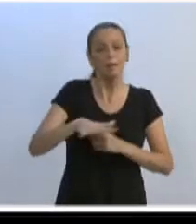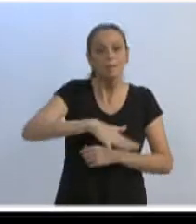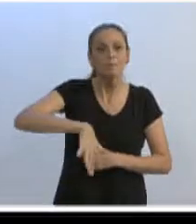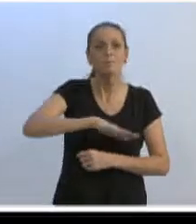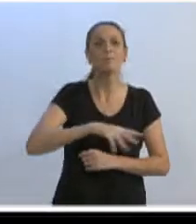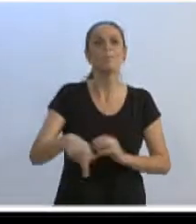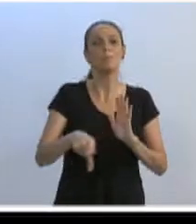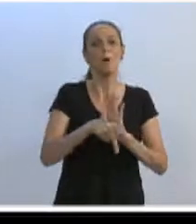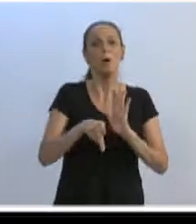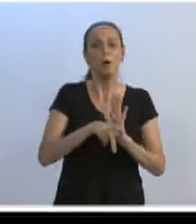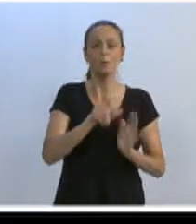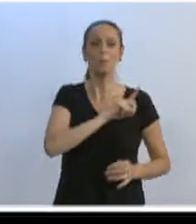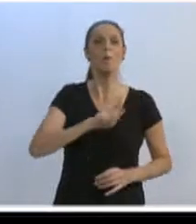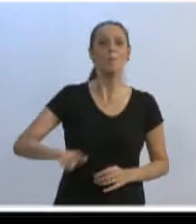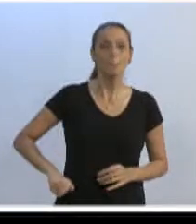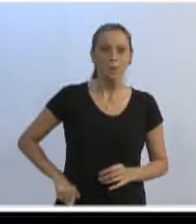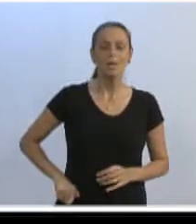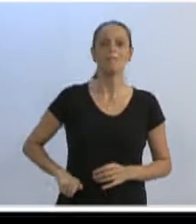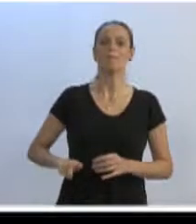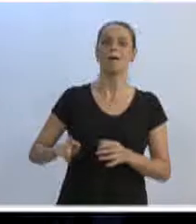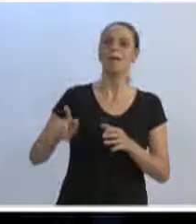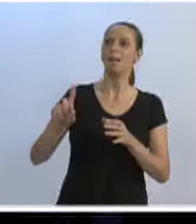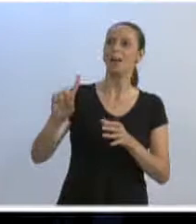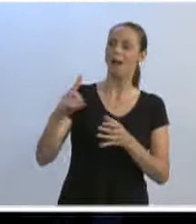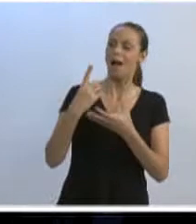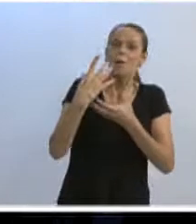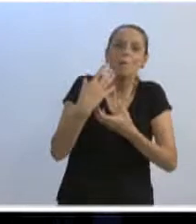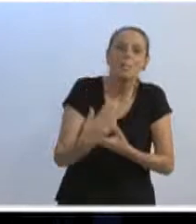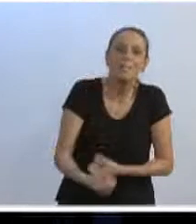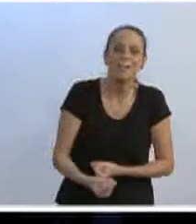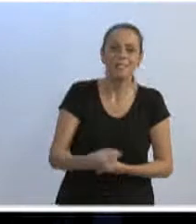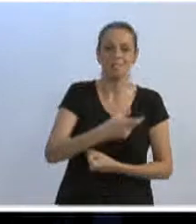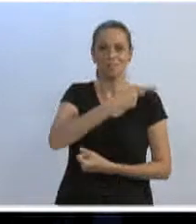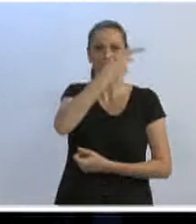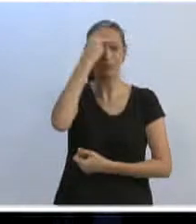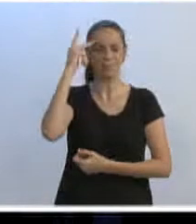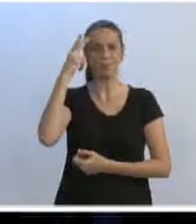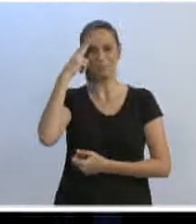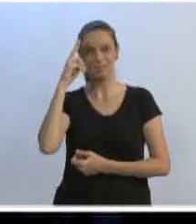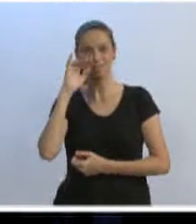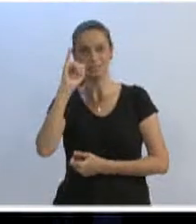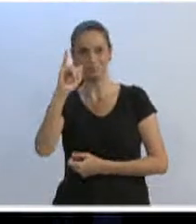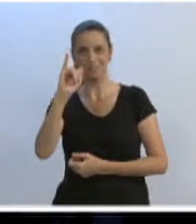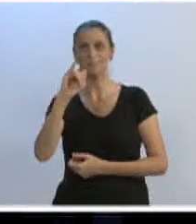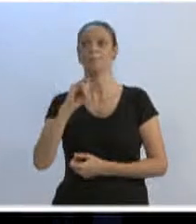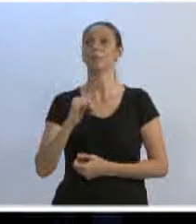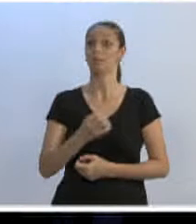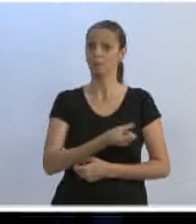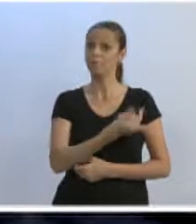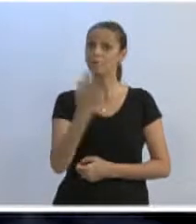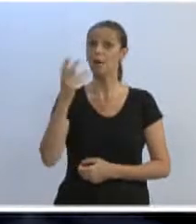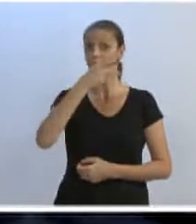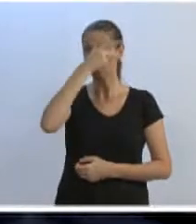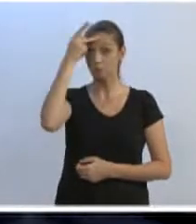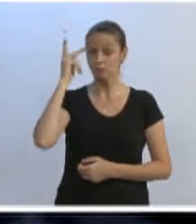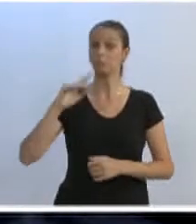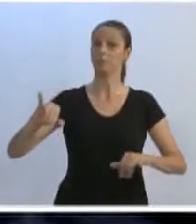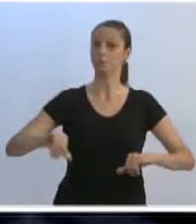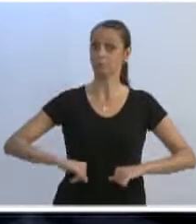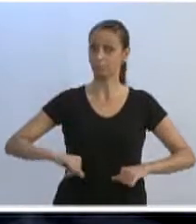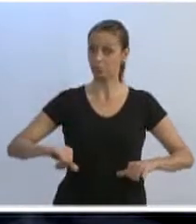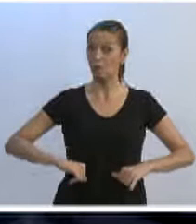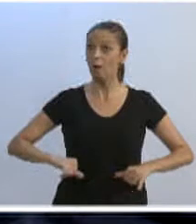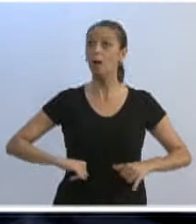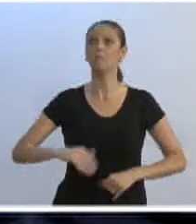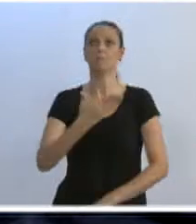acolhimento. Acolhimento a muitas dessas pessoas que transitam pela cidade, infelizmente, enfrentam, sim, preconceito, porque tem